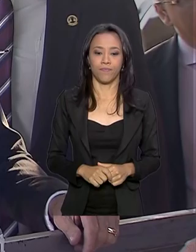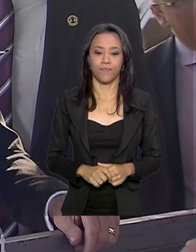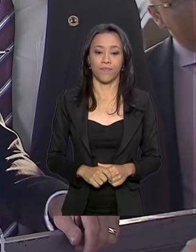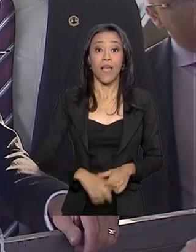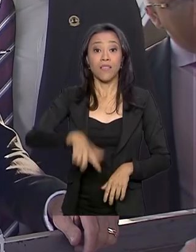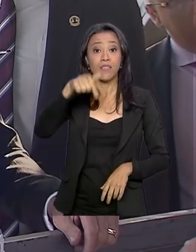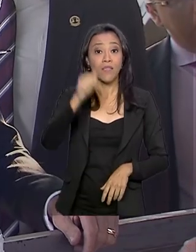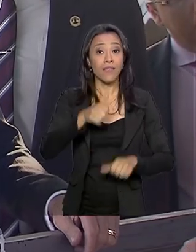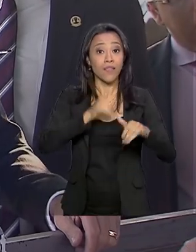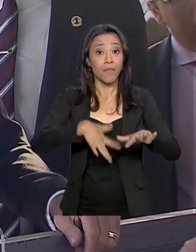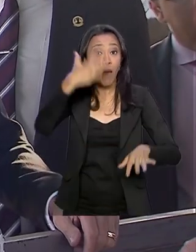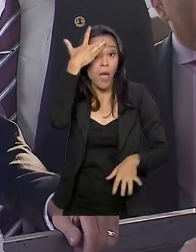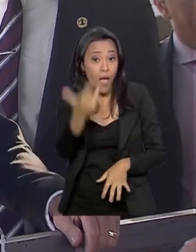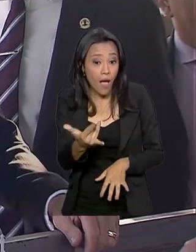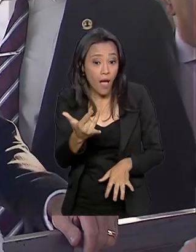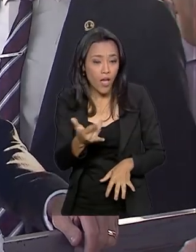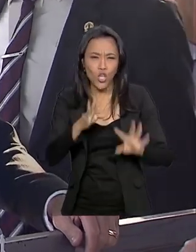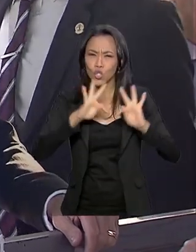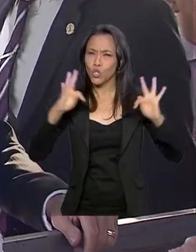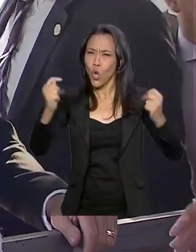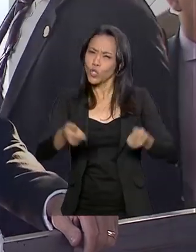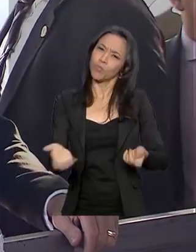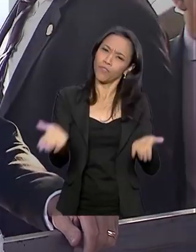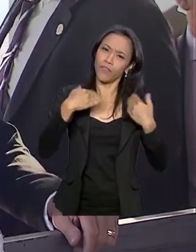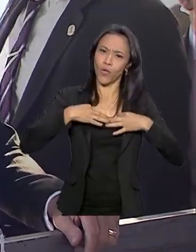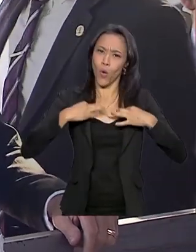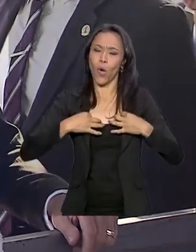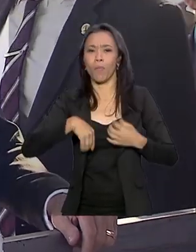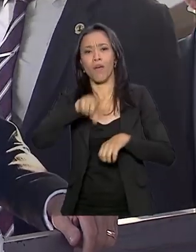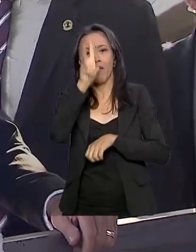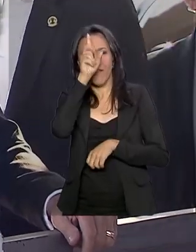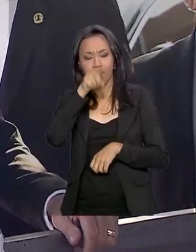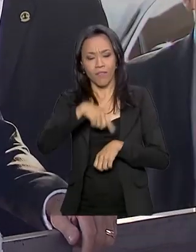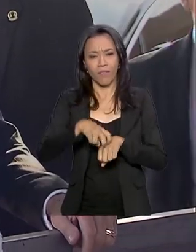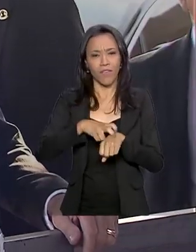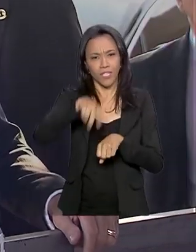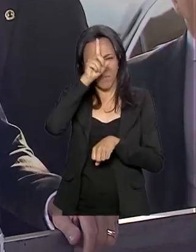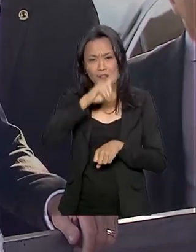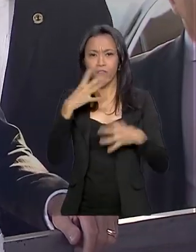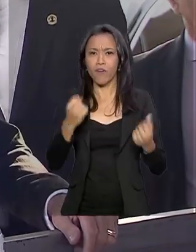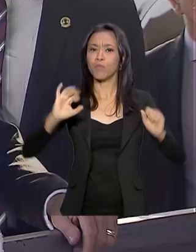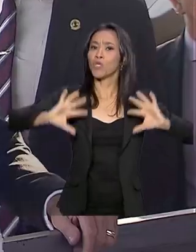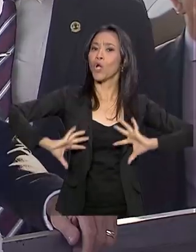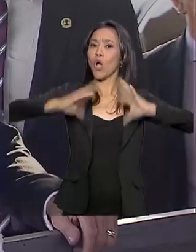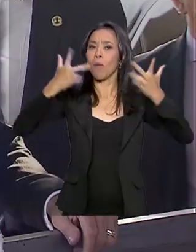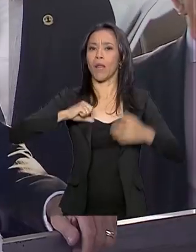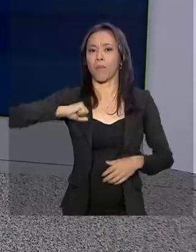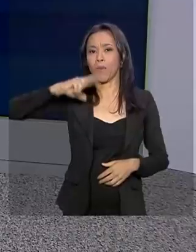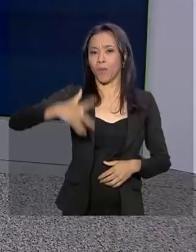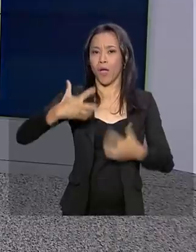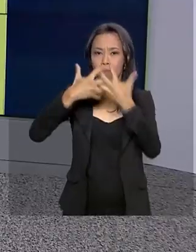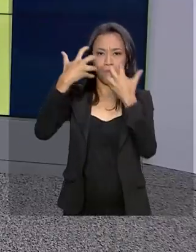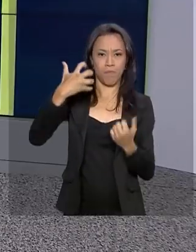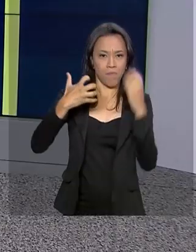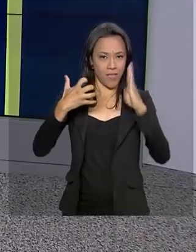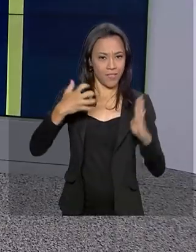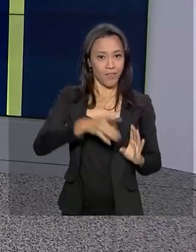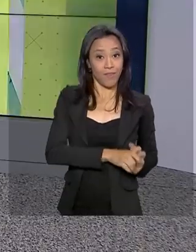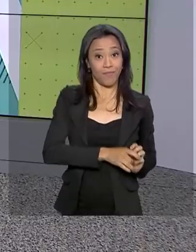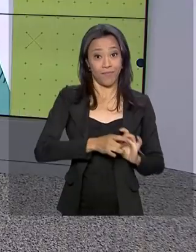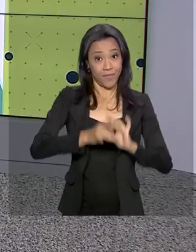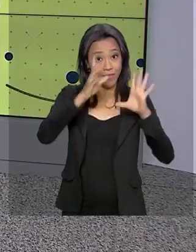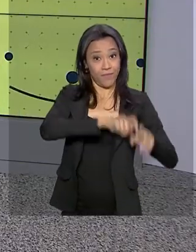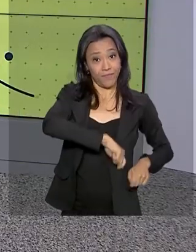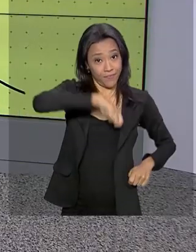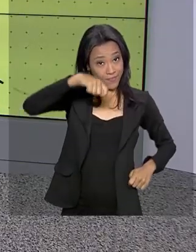7 de setembro amanhã! Todo mundo de verde e amarelo, vamos comemorar a nossa data, a nossa independência! E você